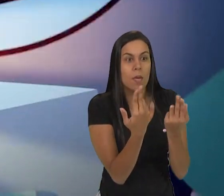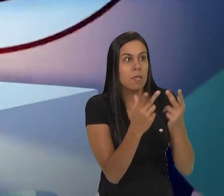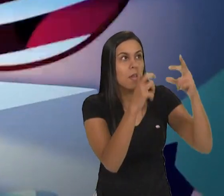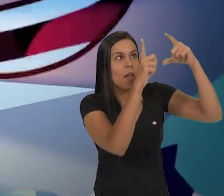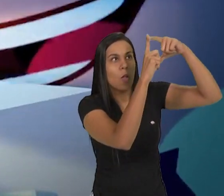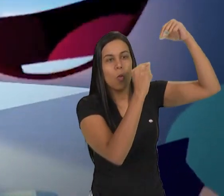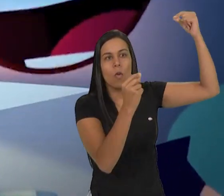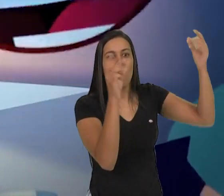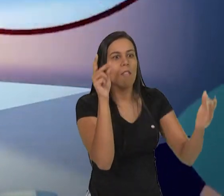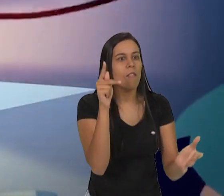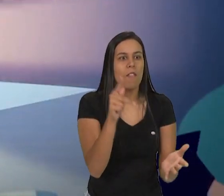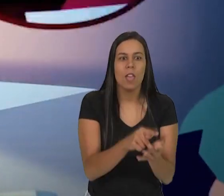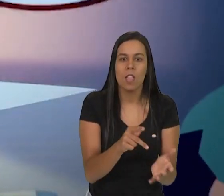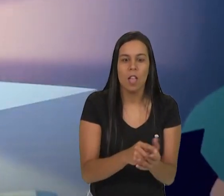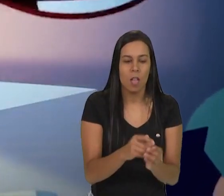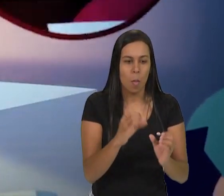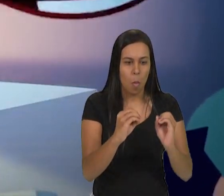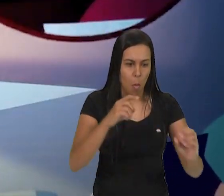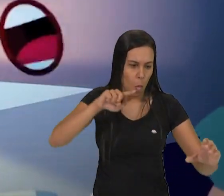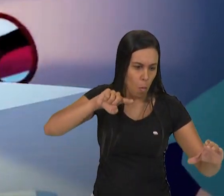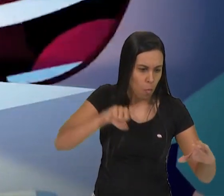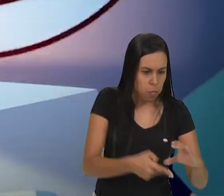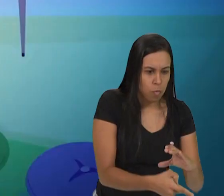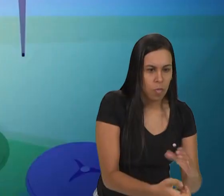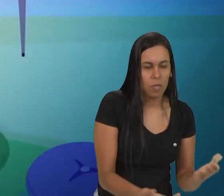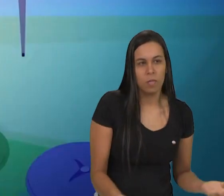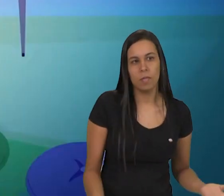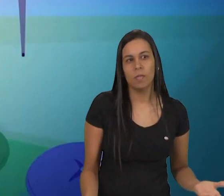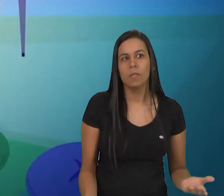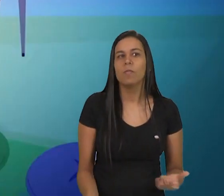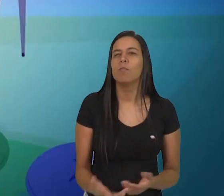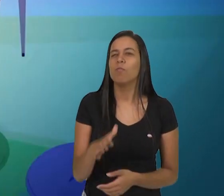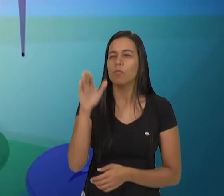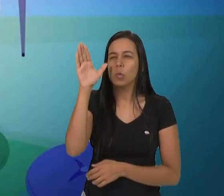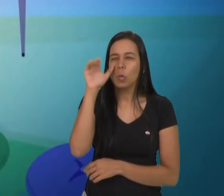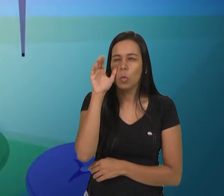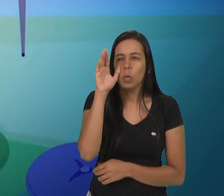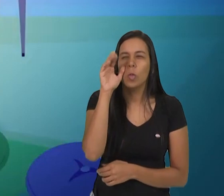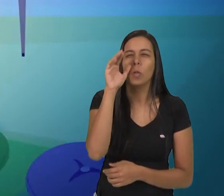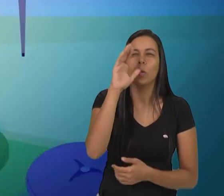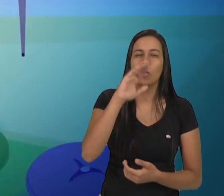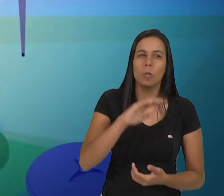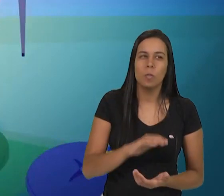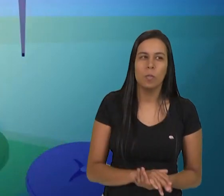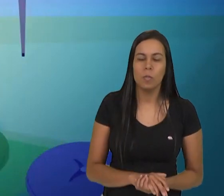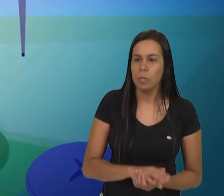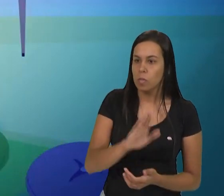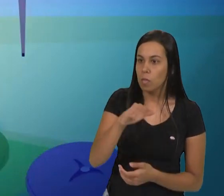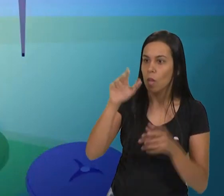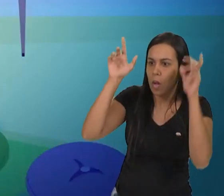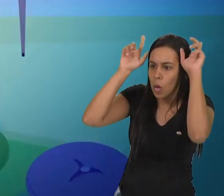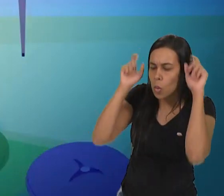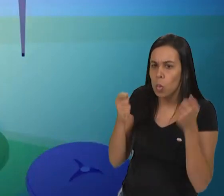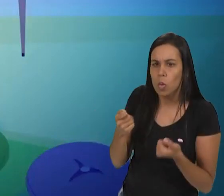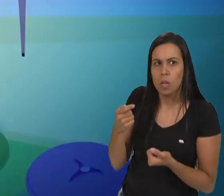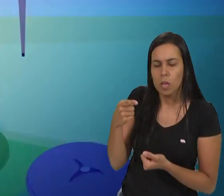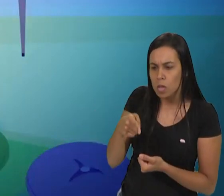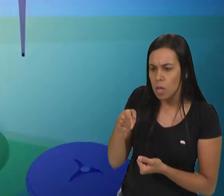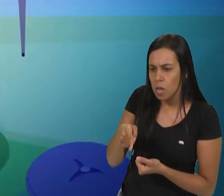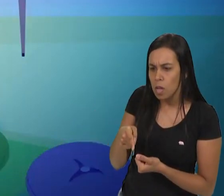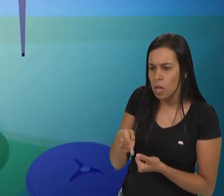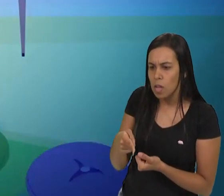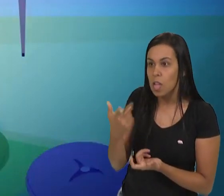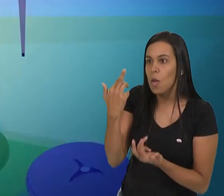verdade Com buracos grandes e fundos Curioso Luna, essa lua tá